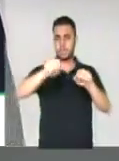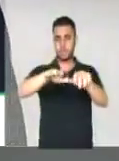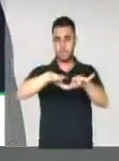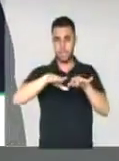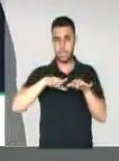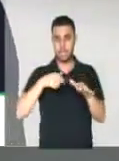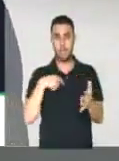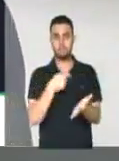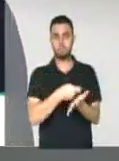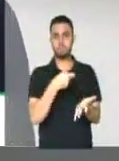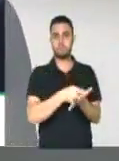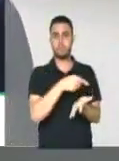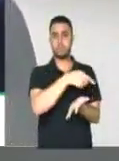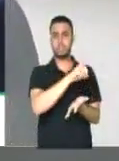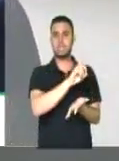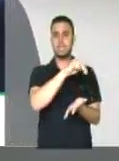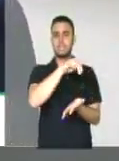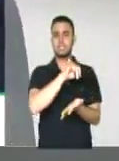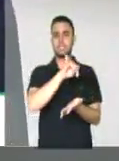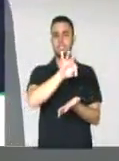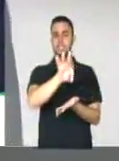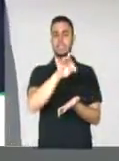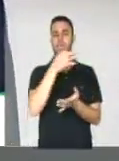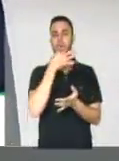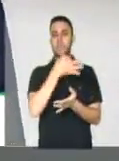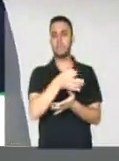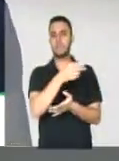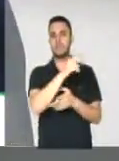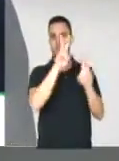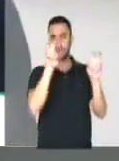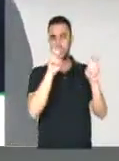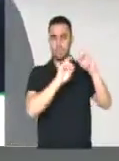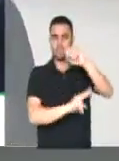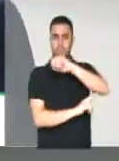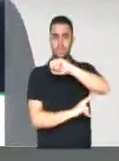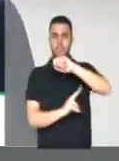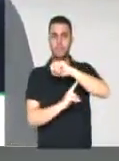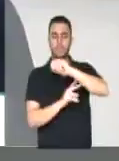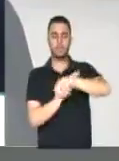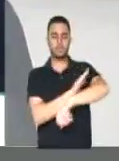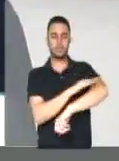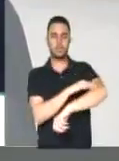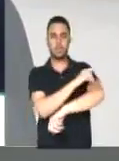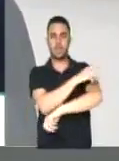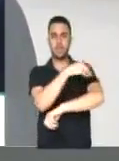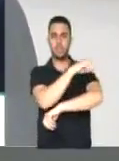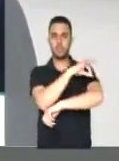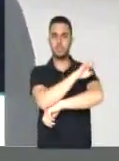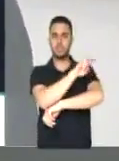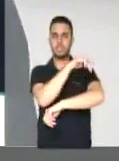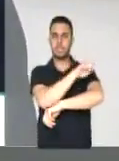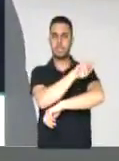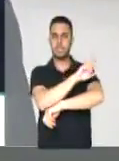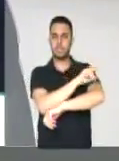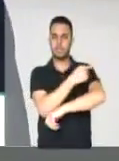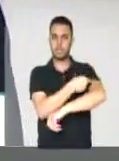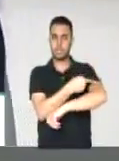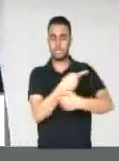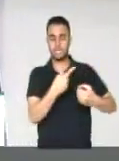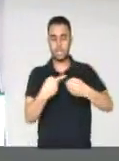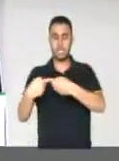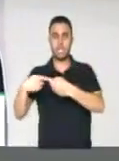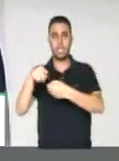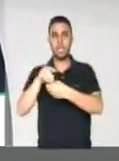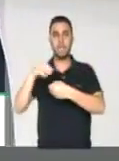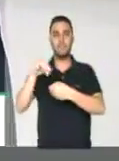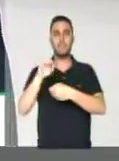cobrando do DENIT uma posição com relação à ponte entre o município de Montenegro e Nova Santa Rita, no Rio Grande do Sul, na BR